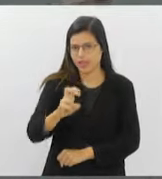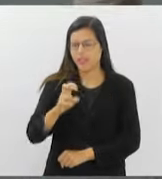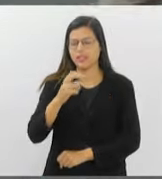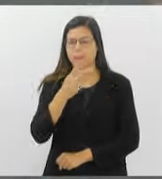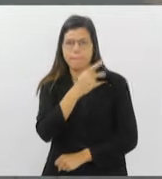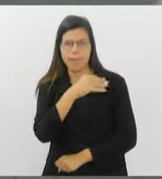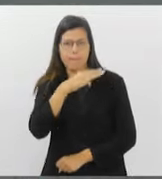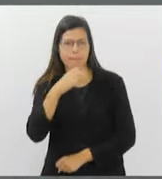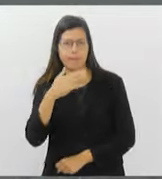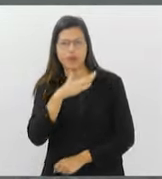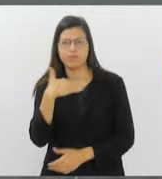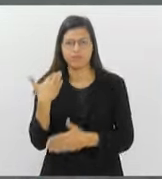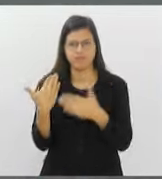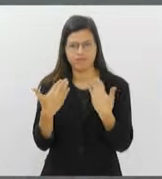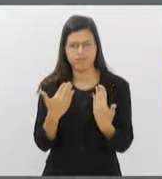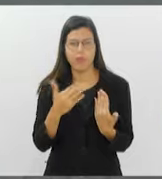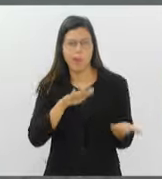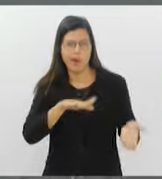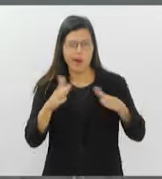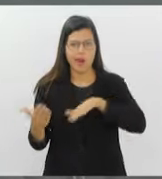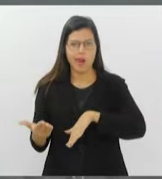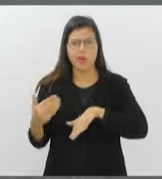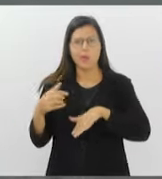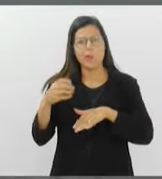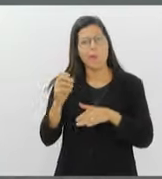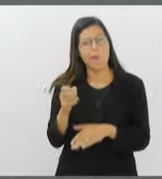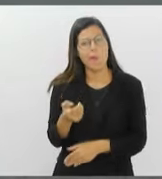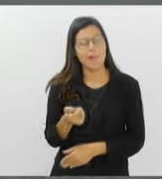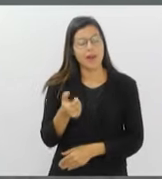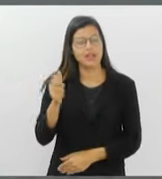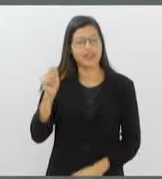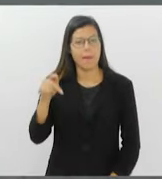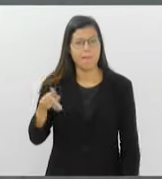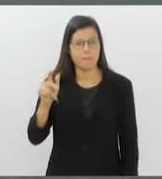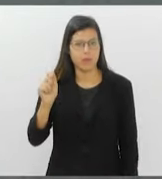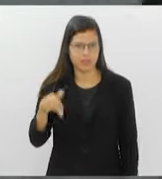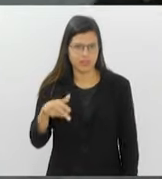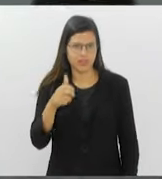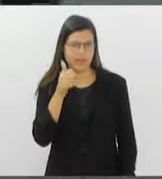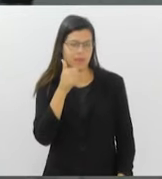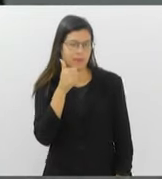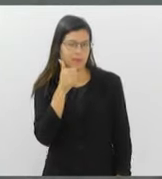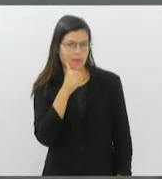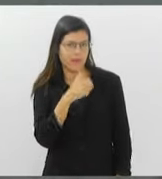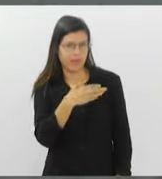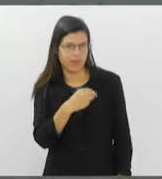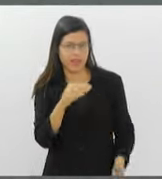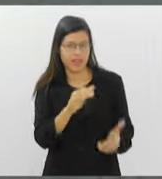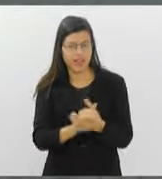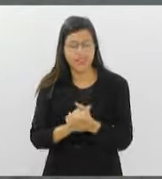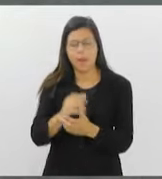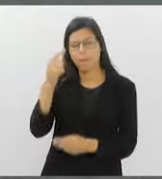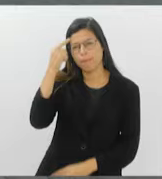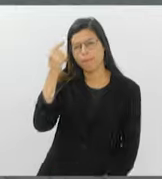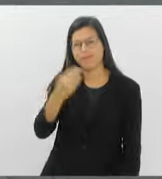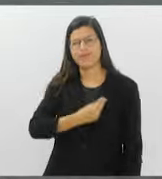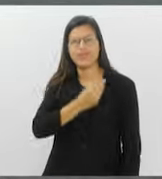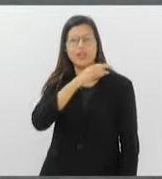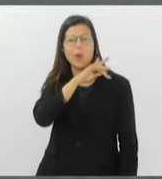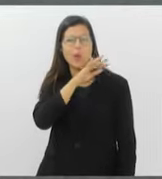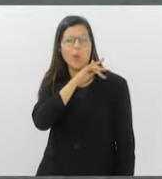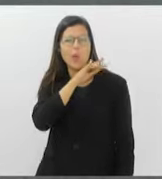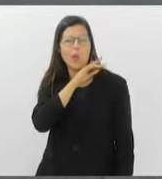Eu estava pra me aposentar e minha filha pra casar. Eu achei que a minha vida ia ser muito ruim e pensei que eu via tantas